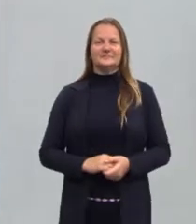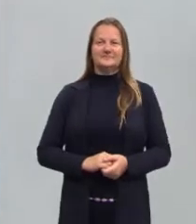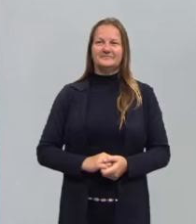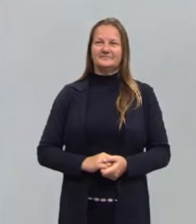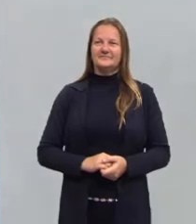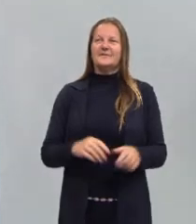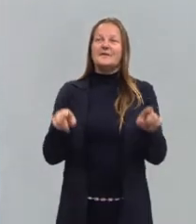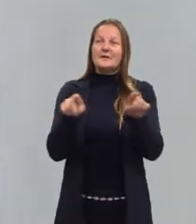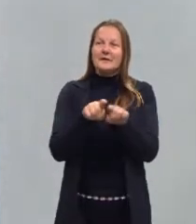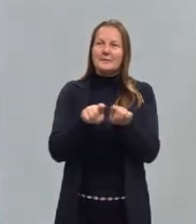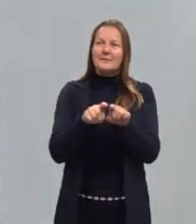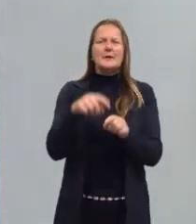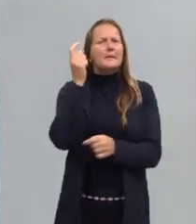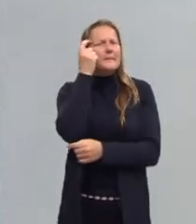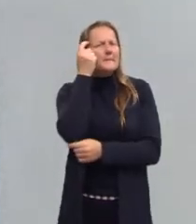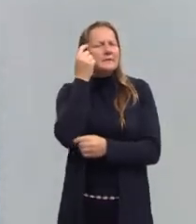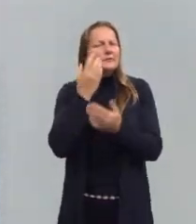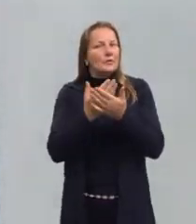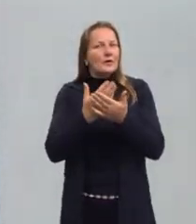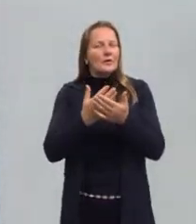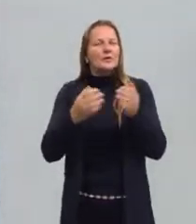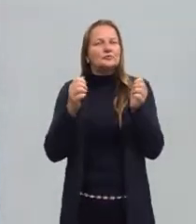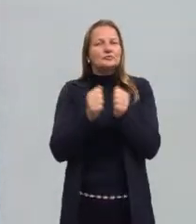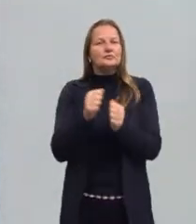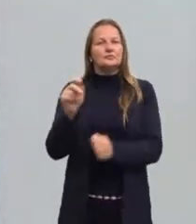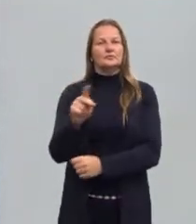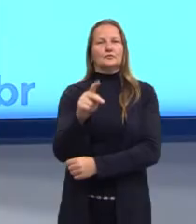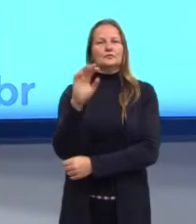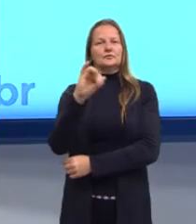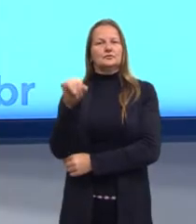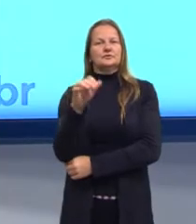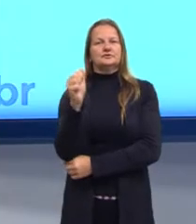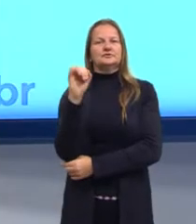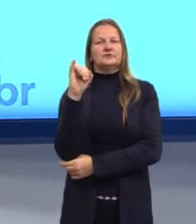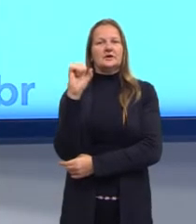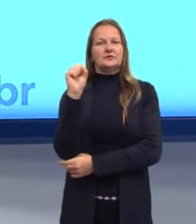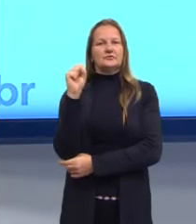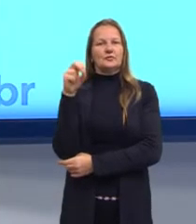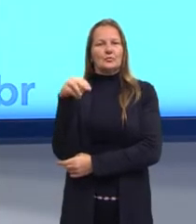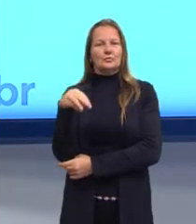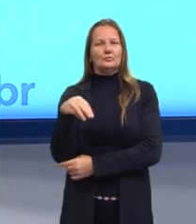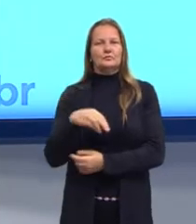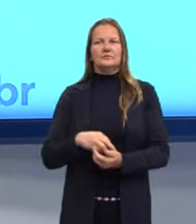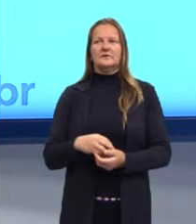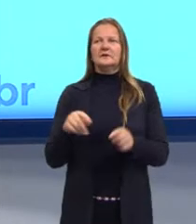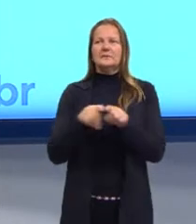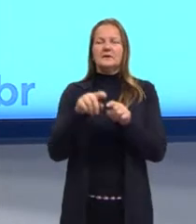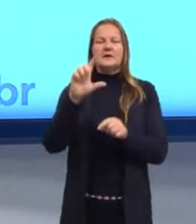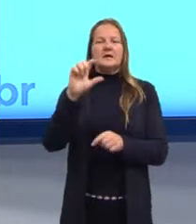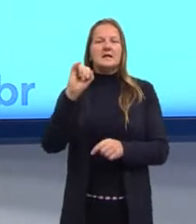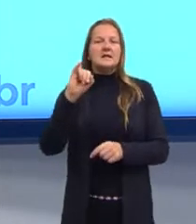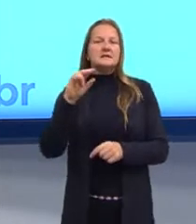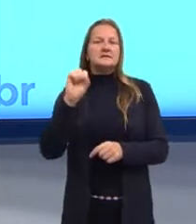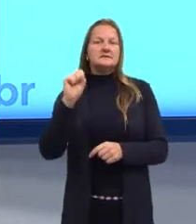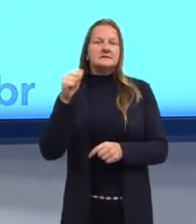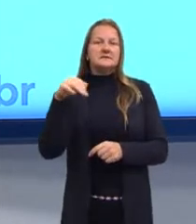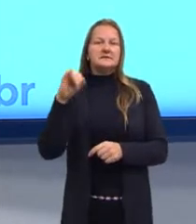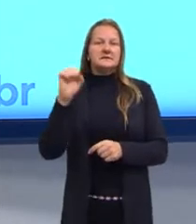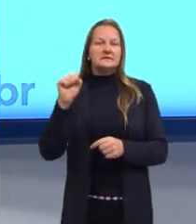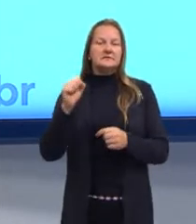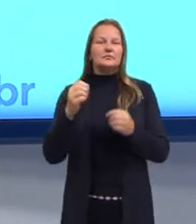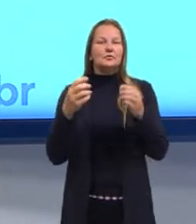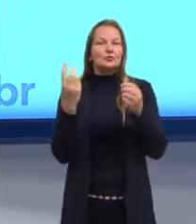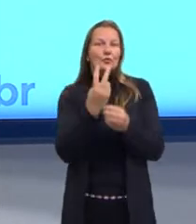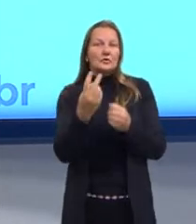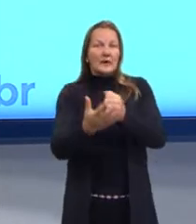E também pensando essa aula, o professor Jaysson Paulo Bossa e também a professora Lisiane, certo? Essa